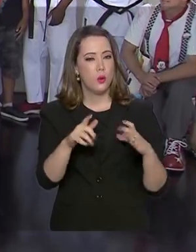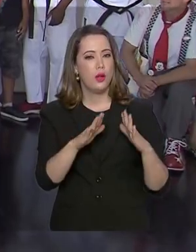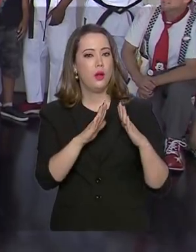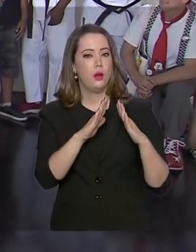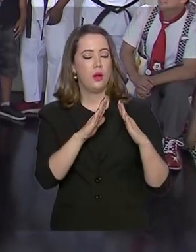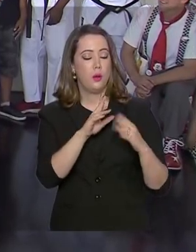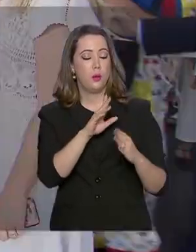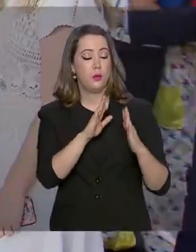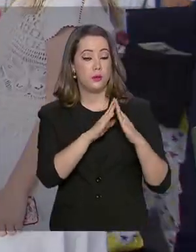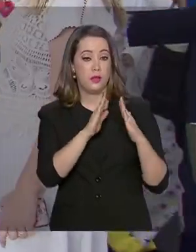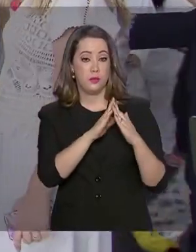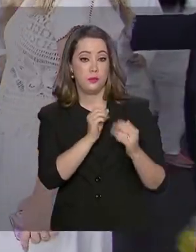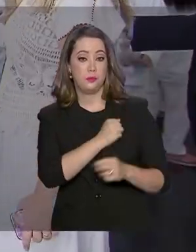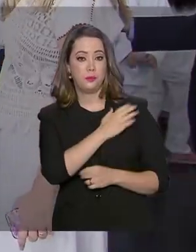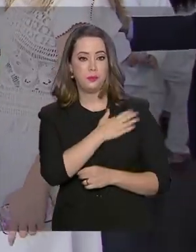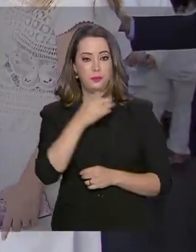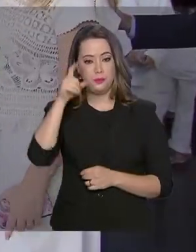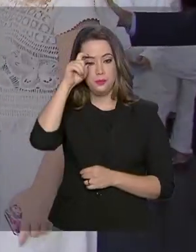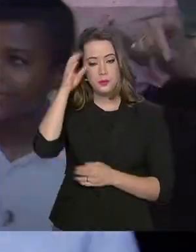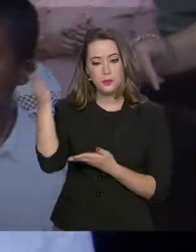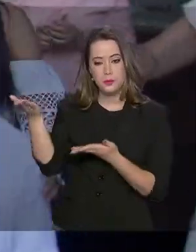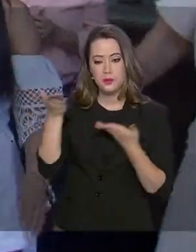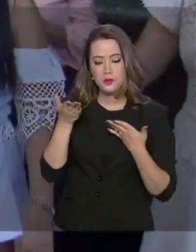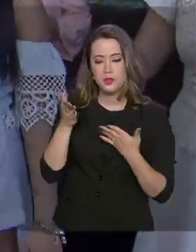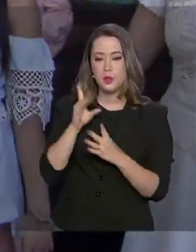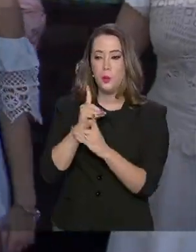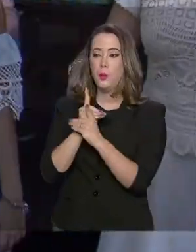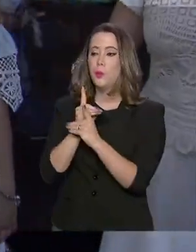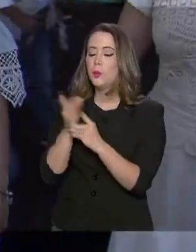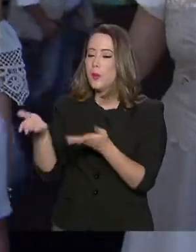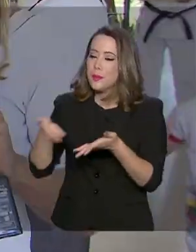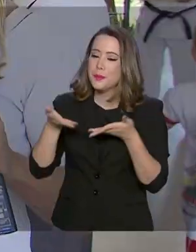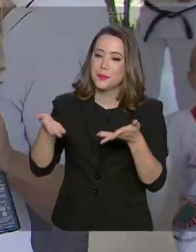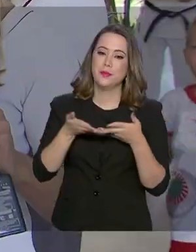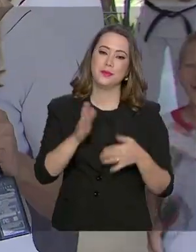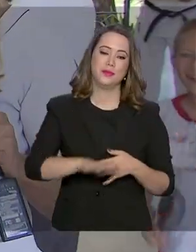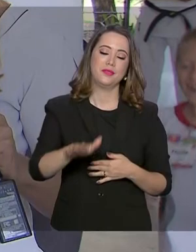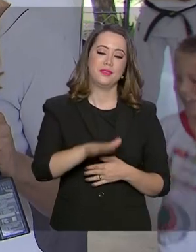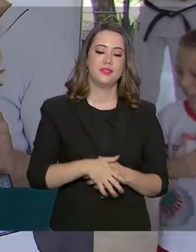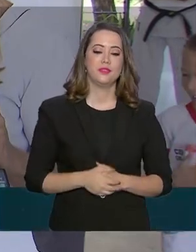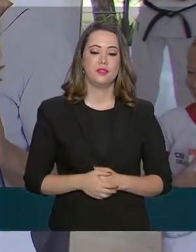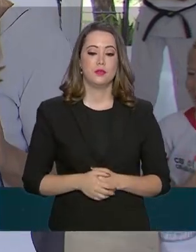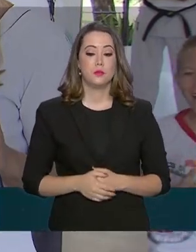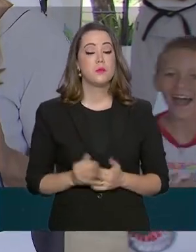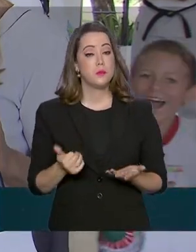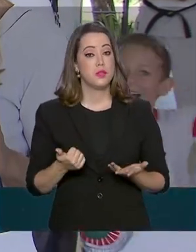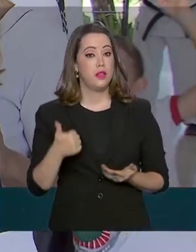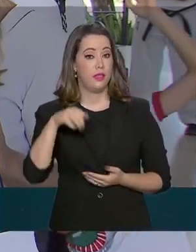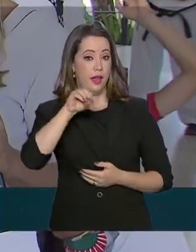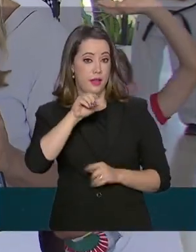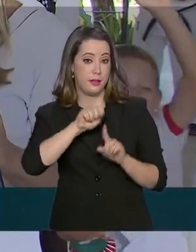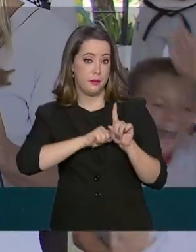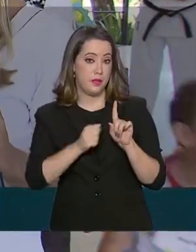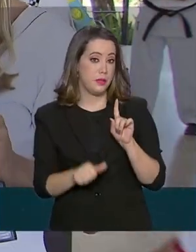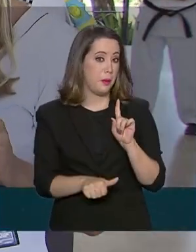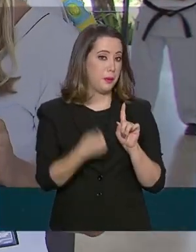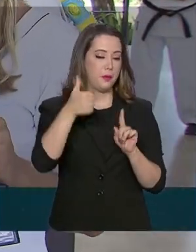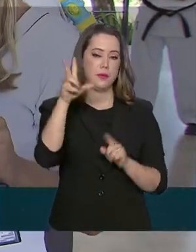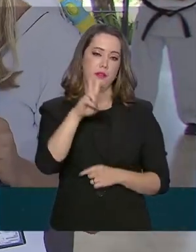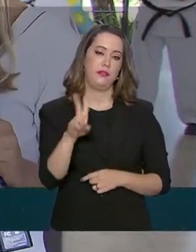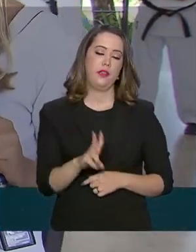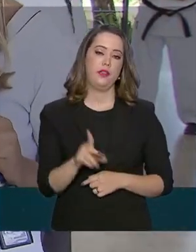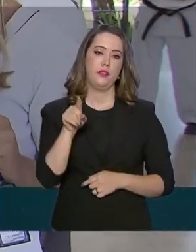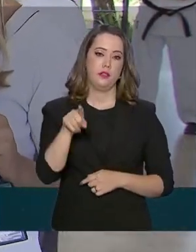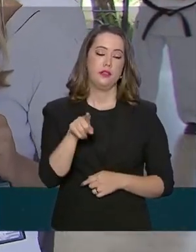Mourão, que fez questão de recepcionar os pequenos visitantes. Desde que se mudou para cá há 10 meses, essa é a primeira